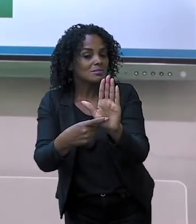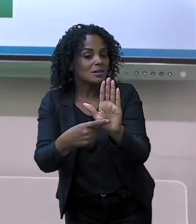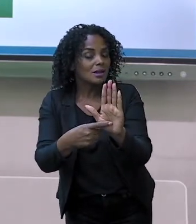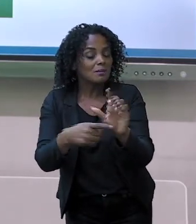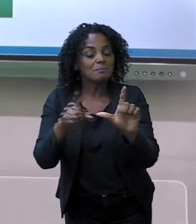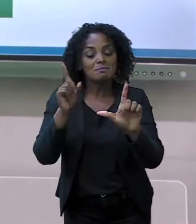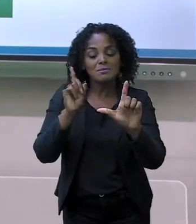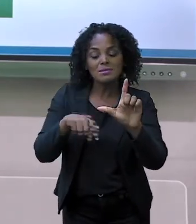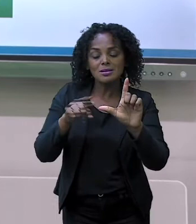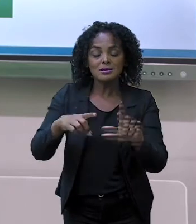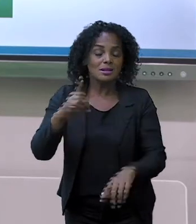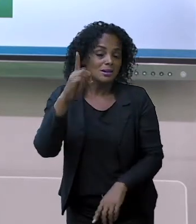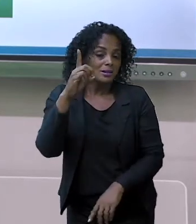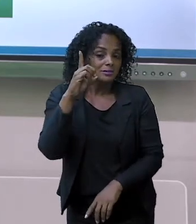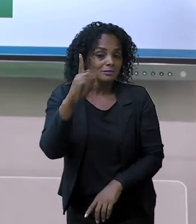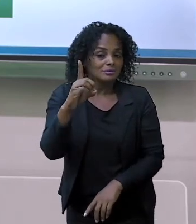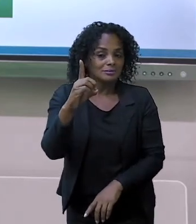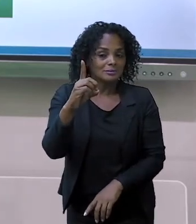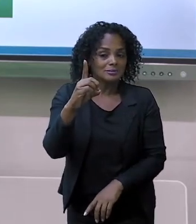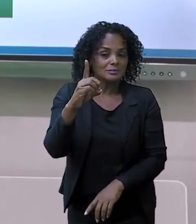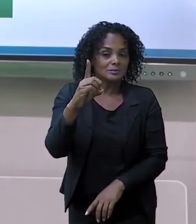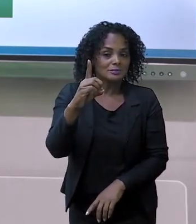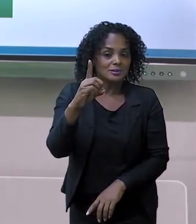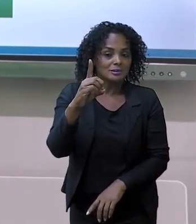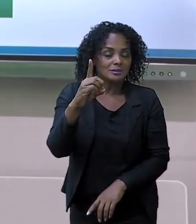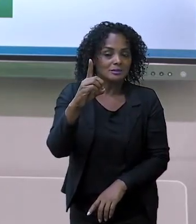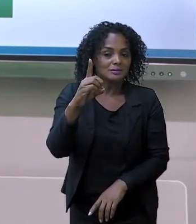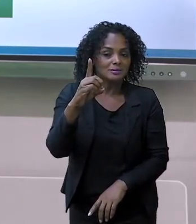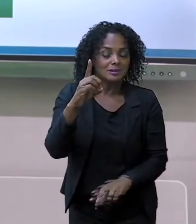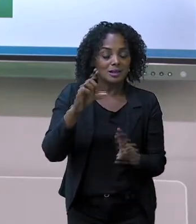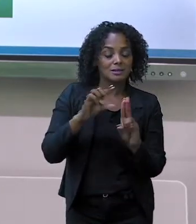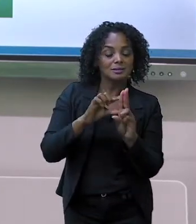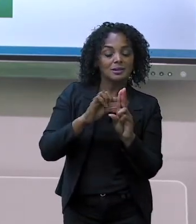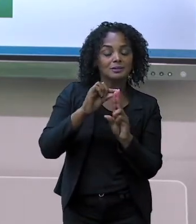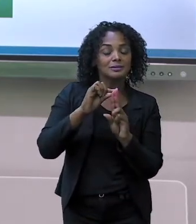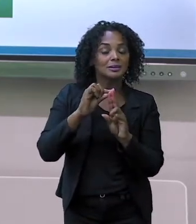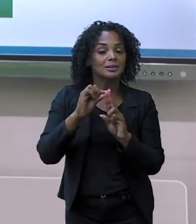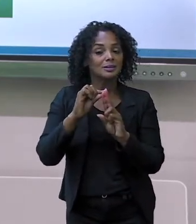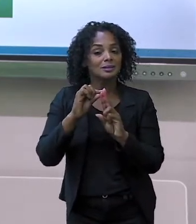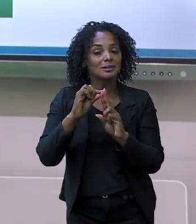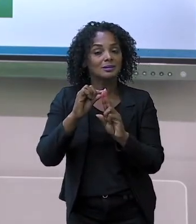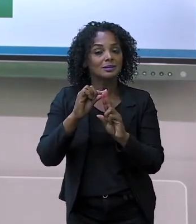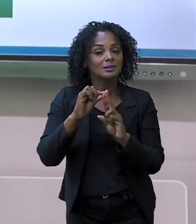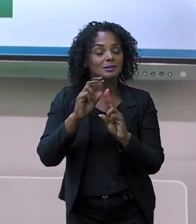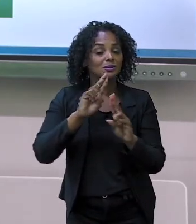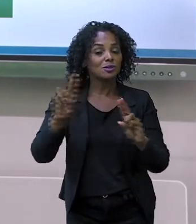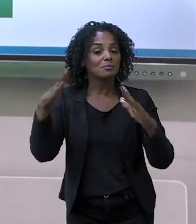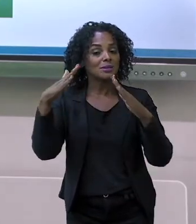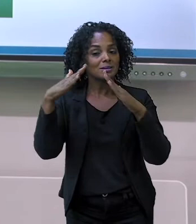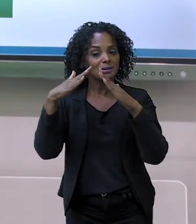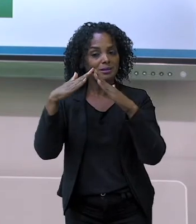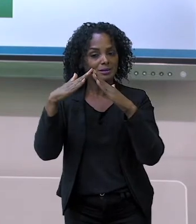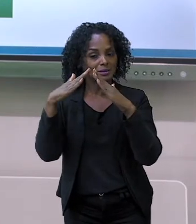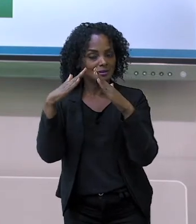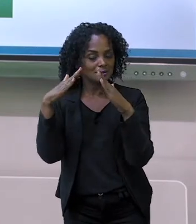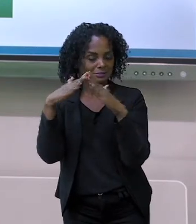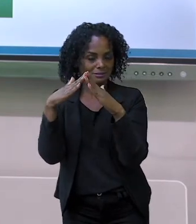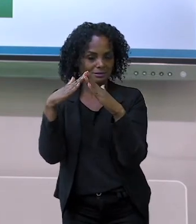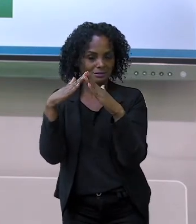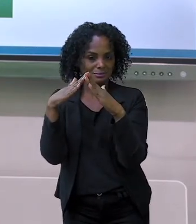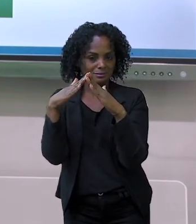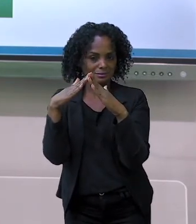casa das dezenas. Então, unidade e dezenas. Então, aqui vai ser